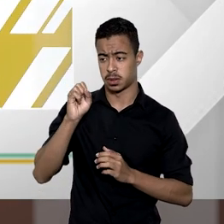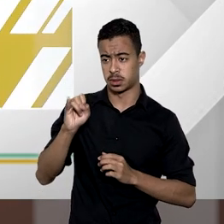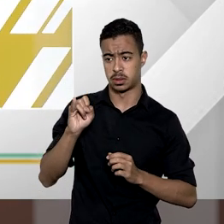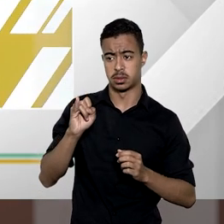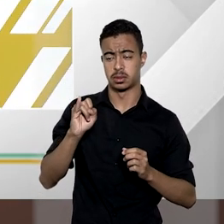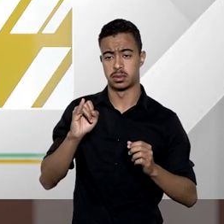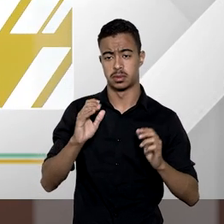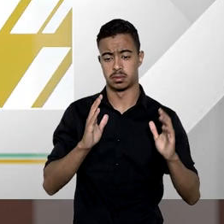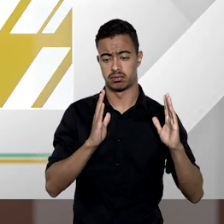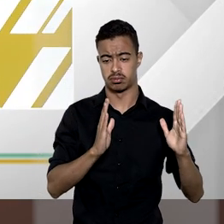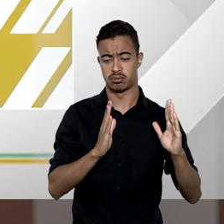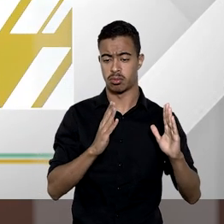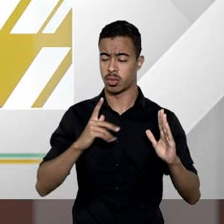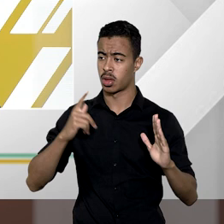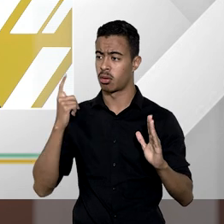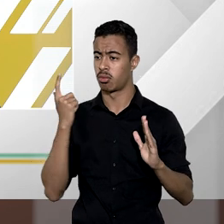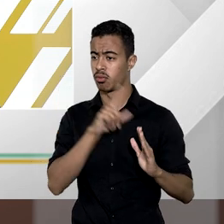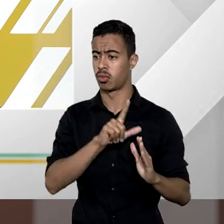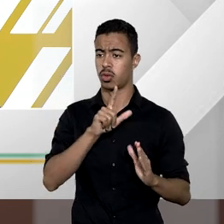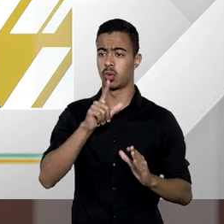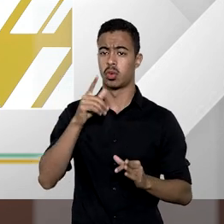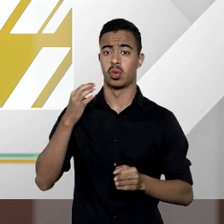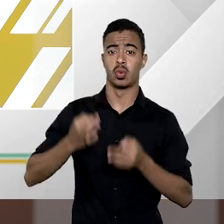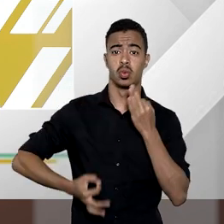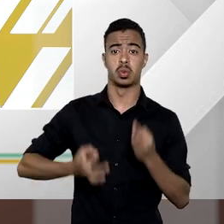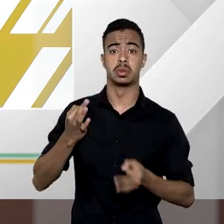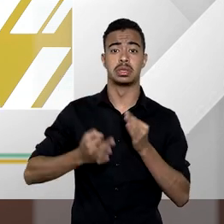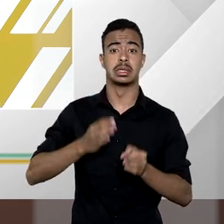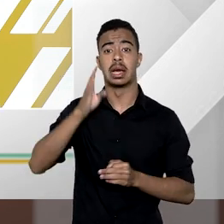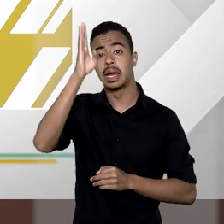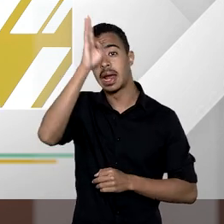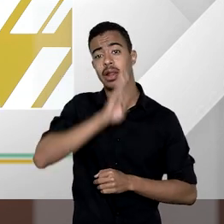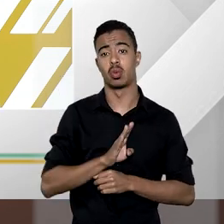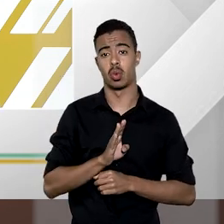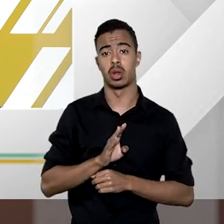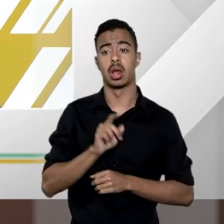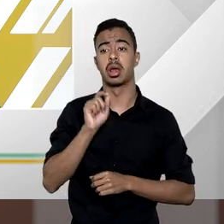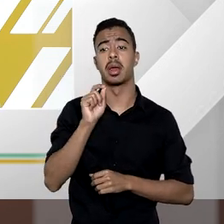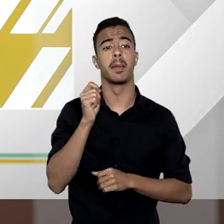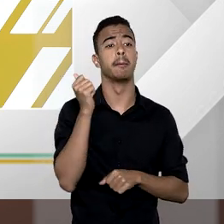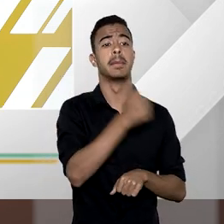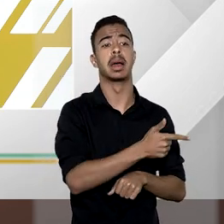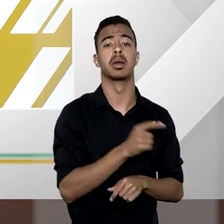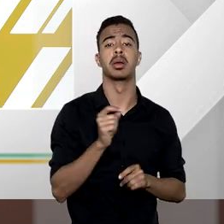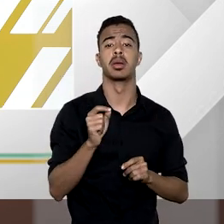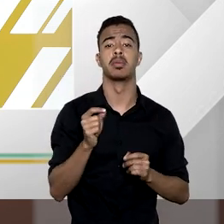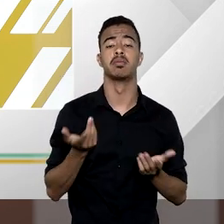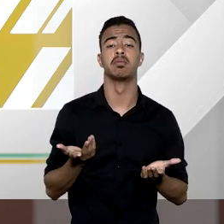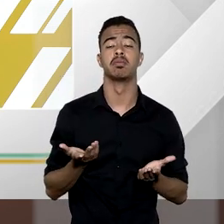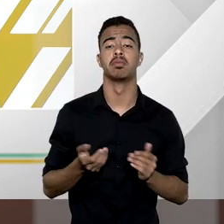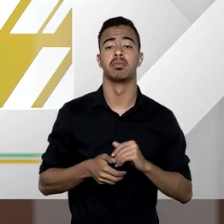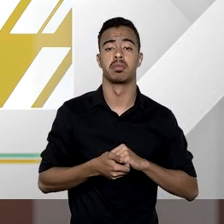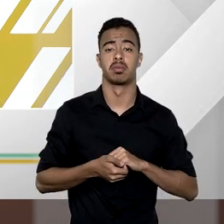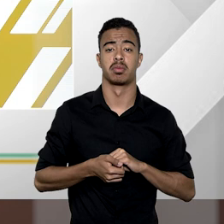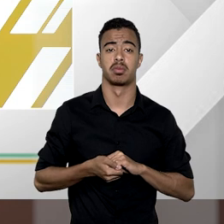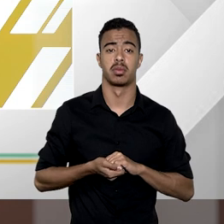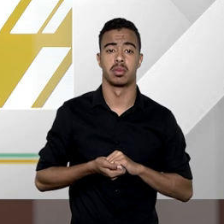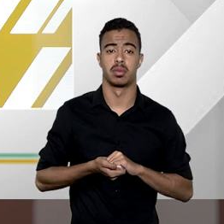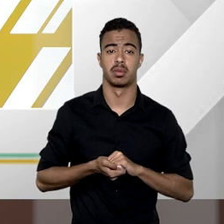se a parte for beneficiária da justiça gratuita quem pagará esses honorários periciais